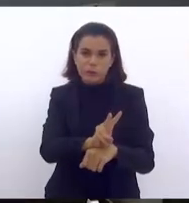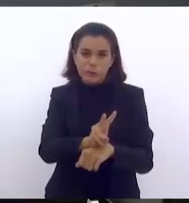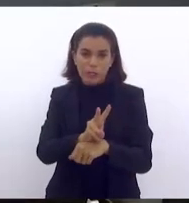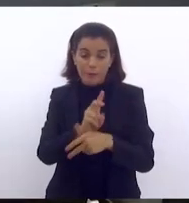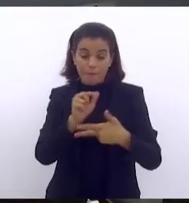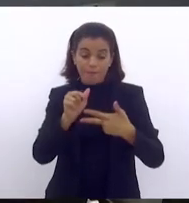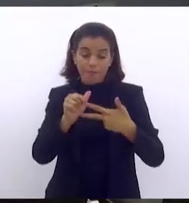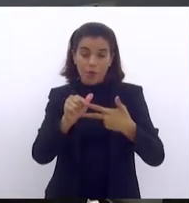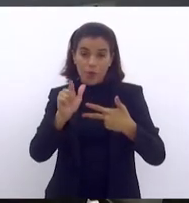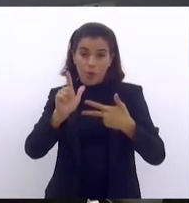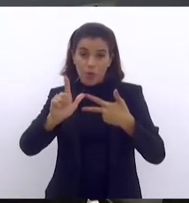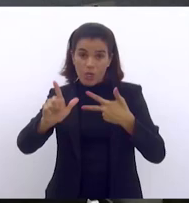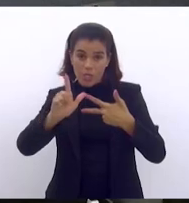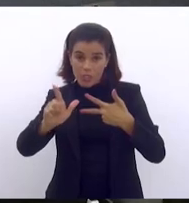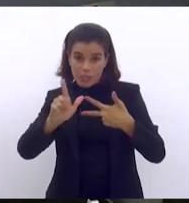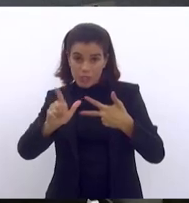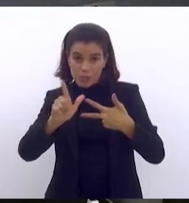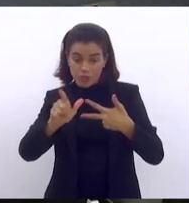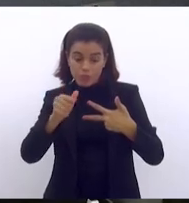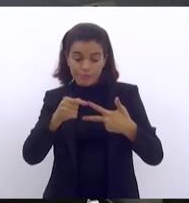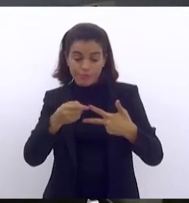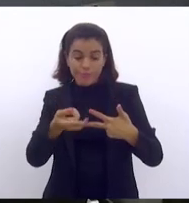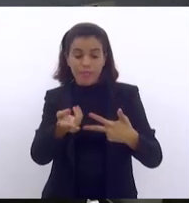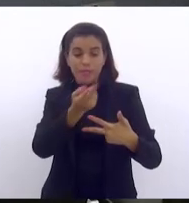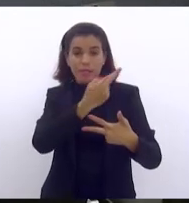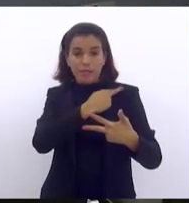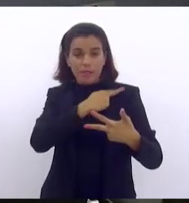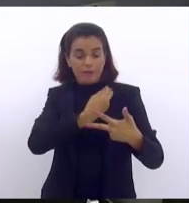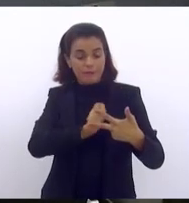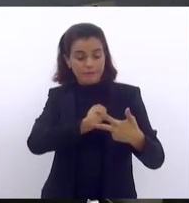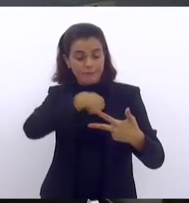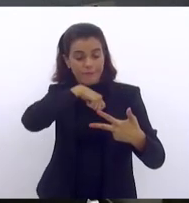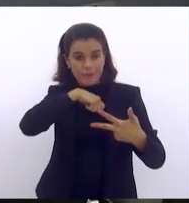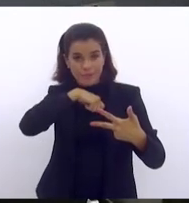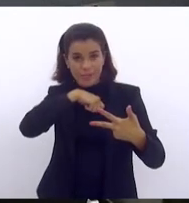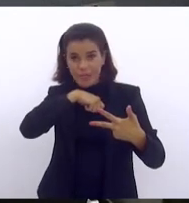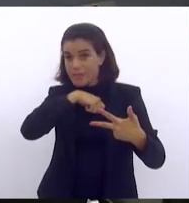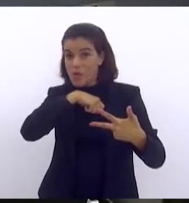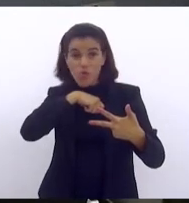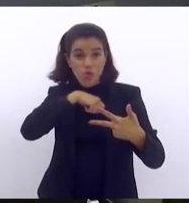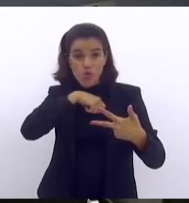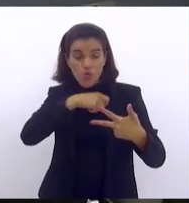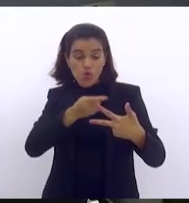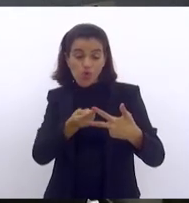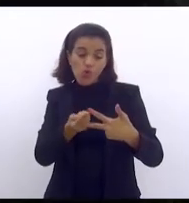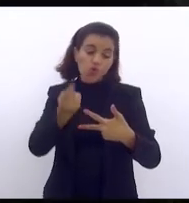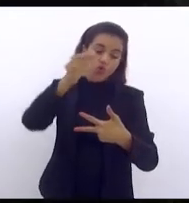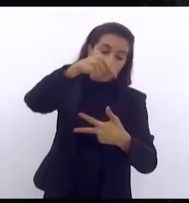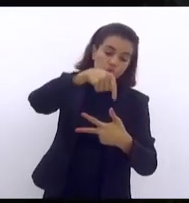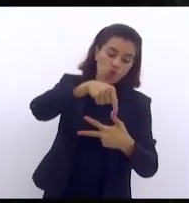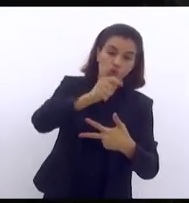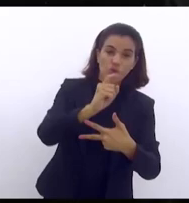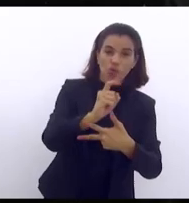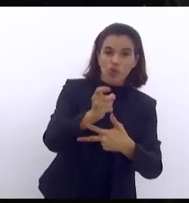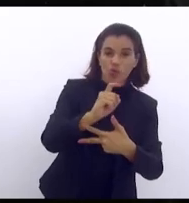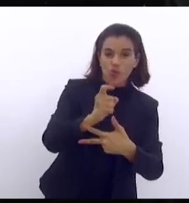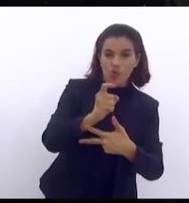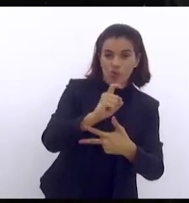legislativo cabe fiscalizar ao poder executivo